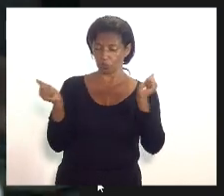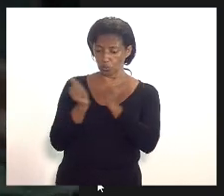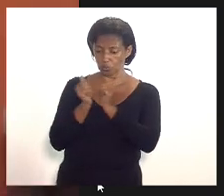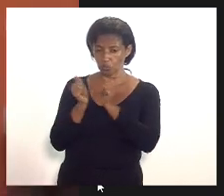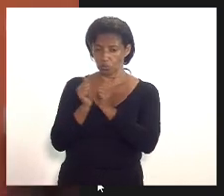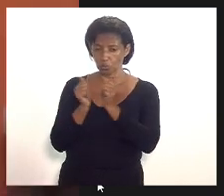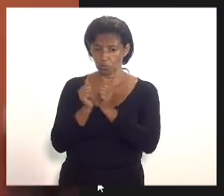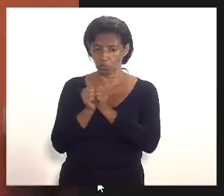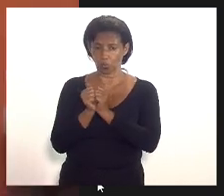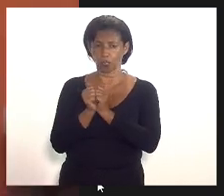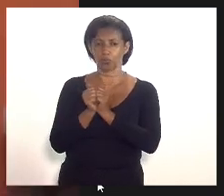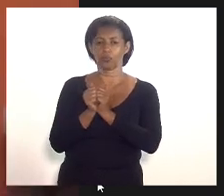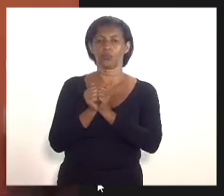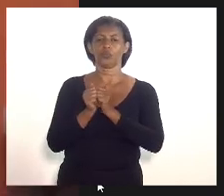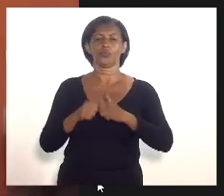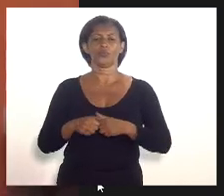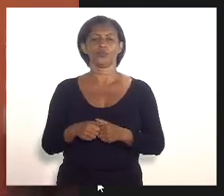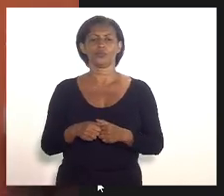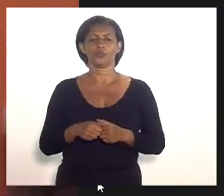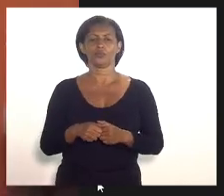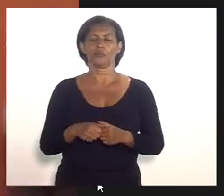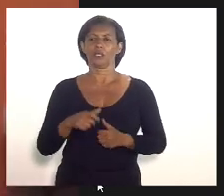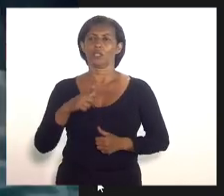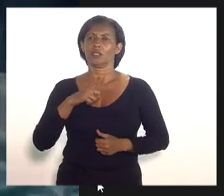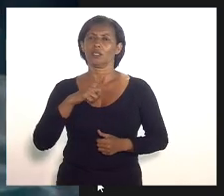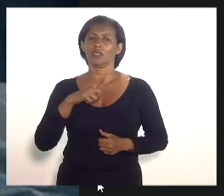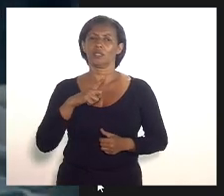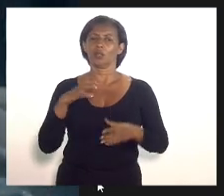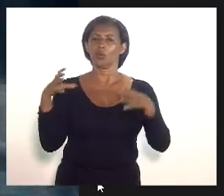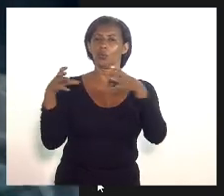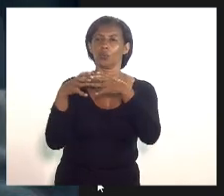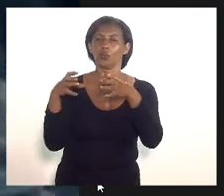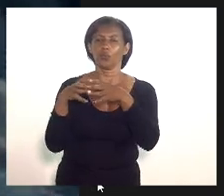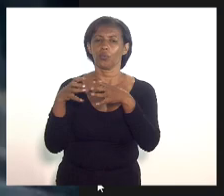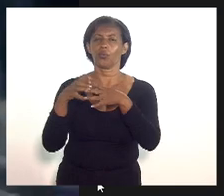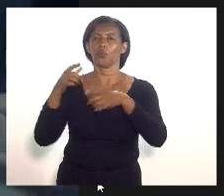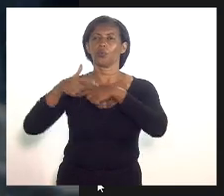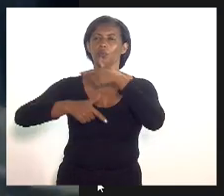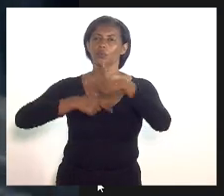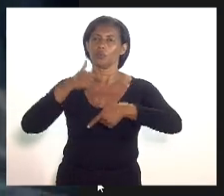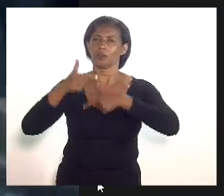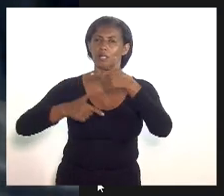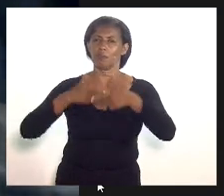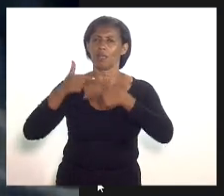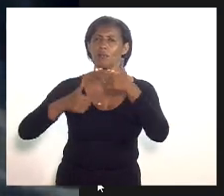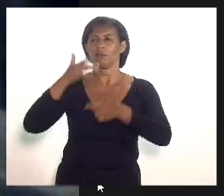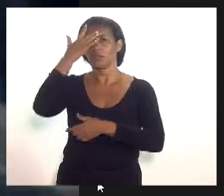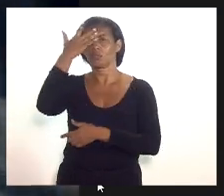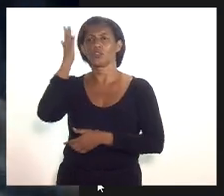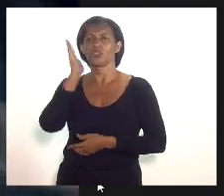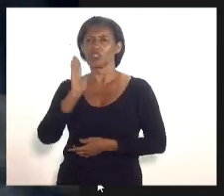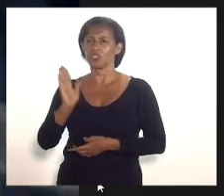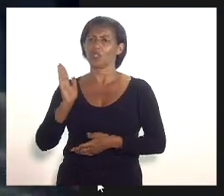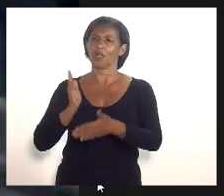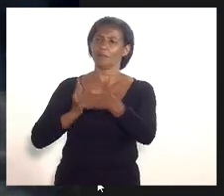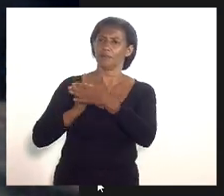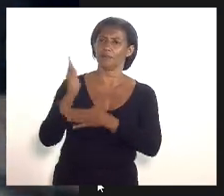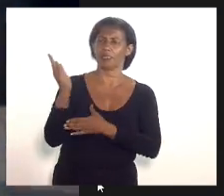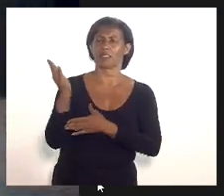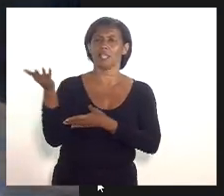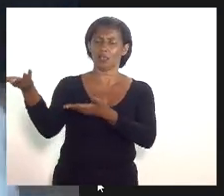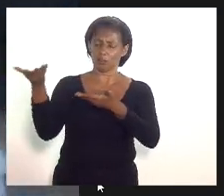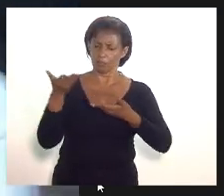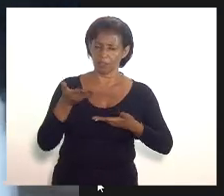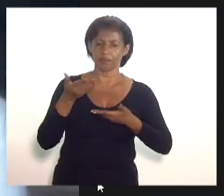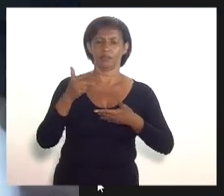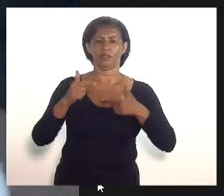em prol do concurso do efetivo chamamento dos servidores que foram vocacionados e que tem que servir a população